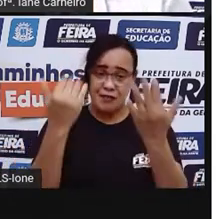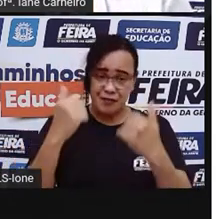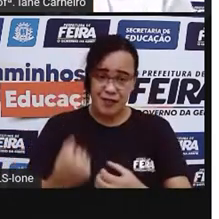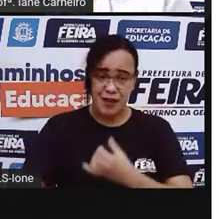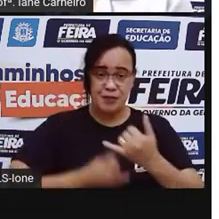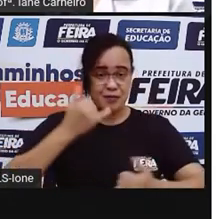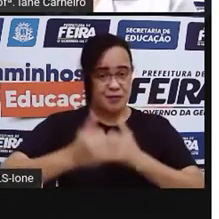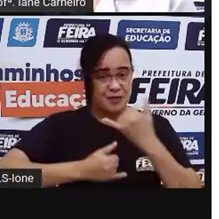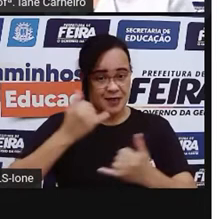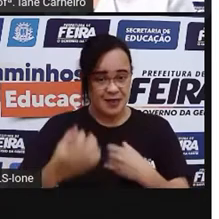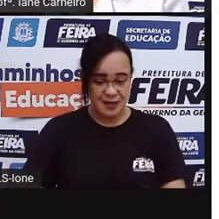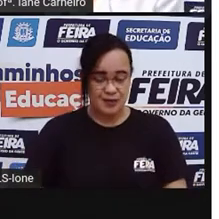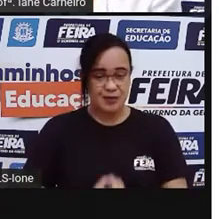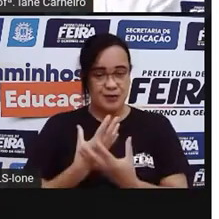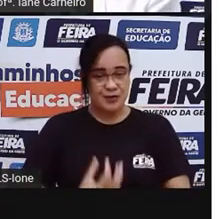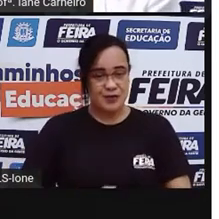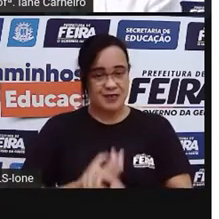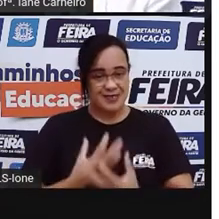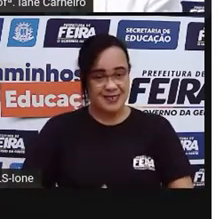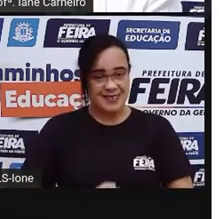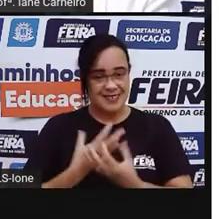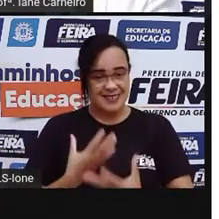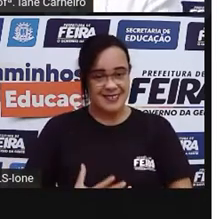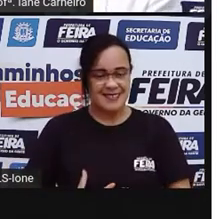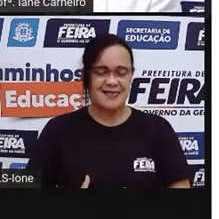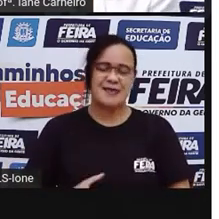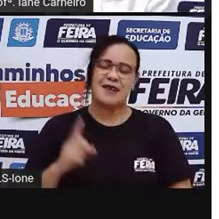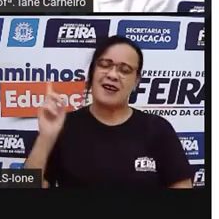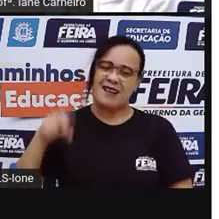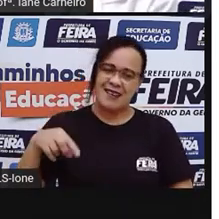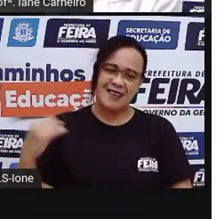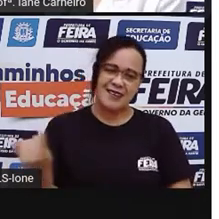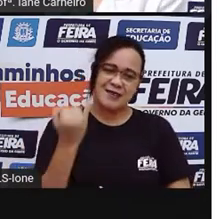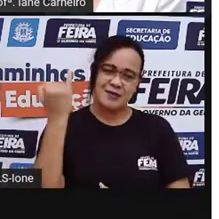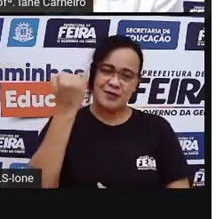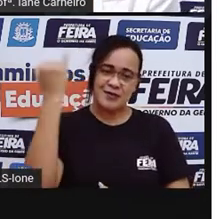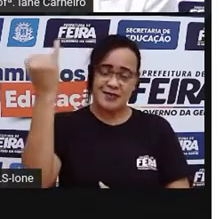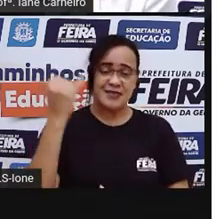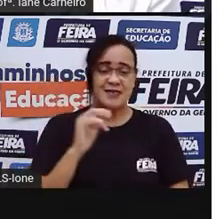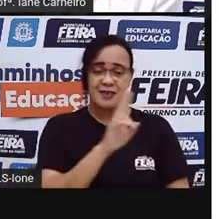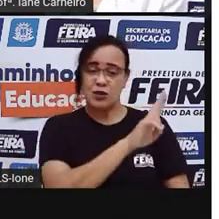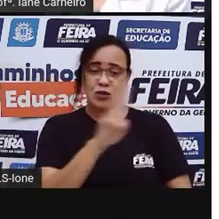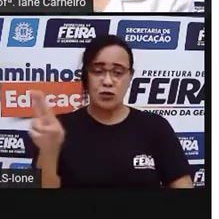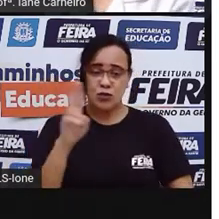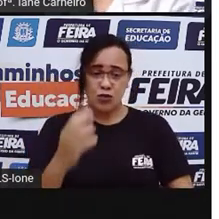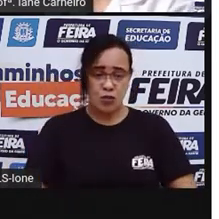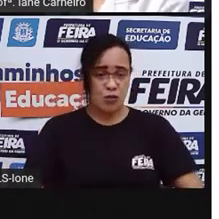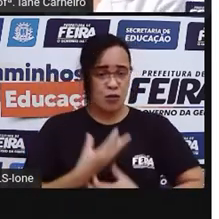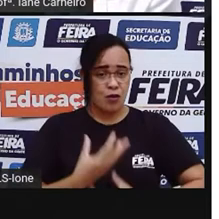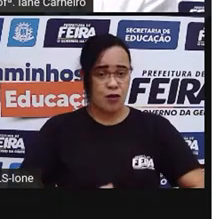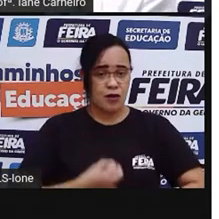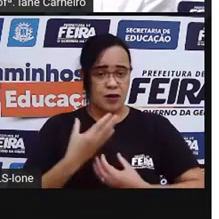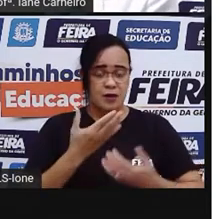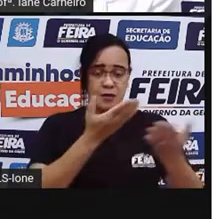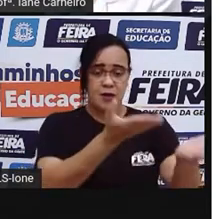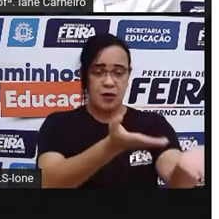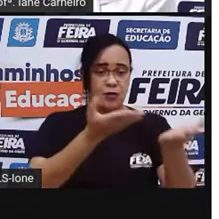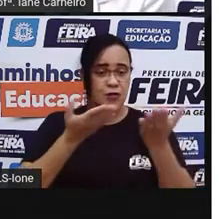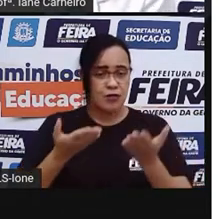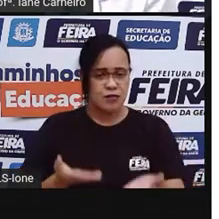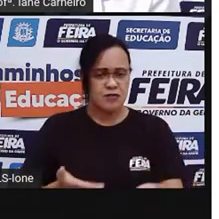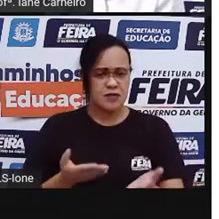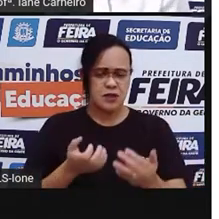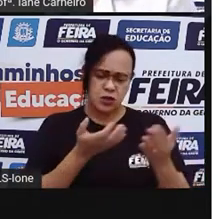Olha só, que interessante, né? Então, o nome do poema é convite. E qual é o convite que o autor está fazendo pra